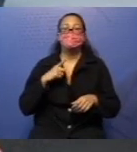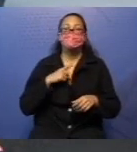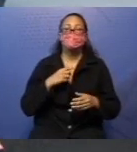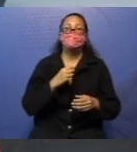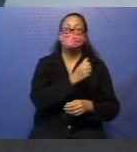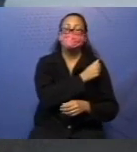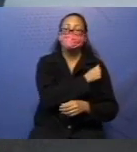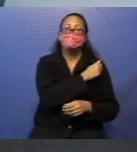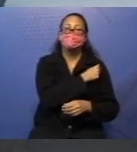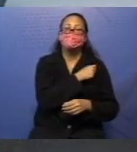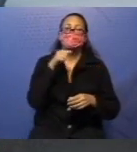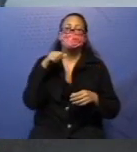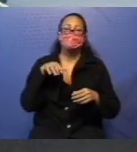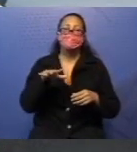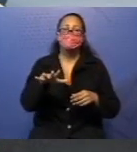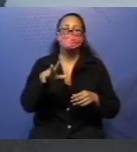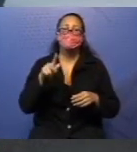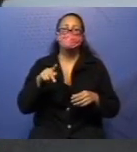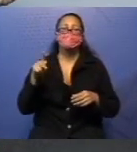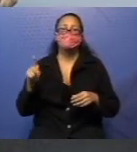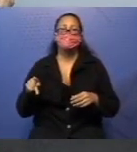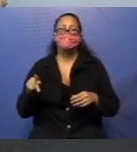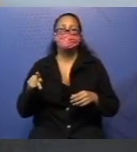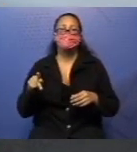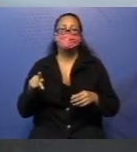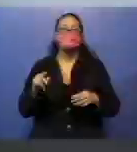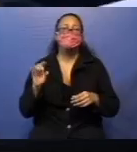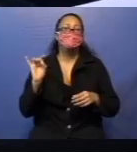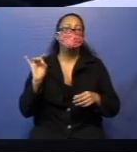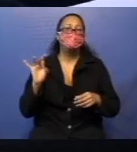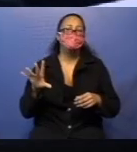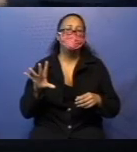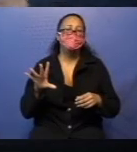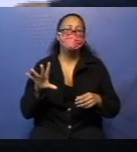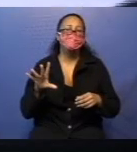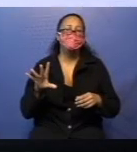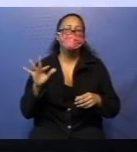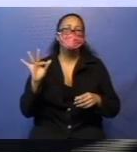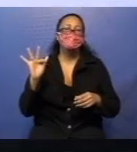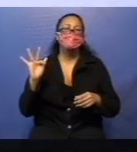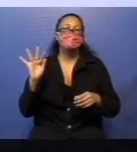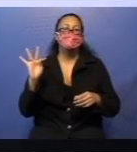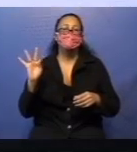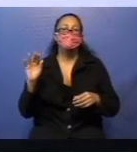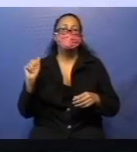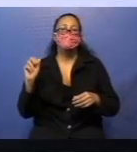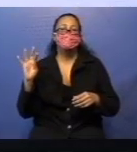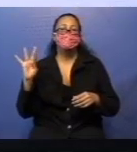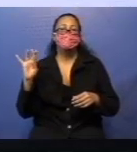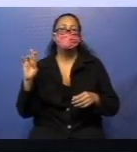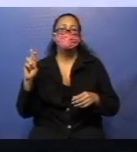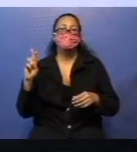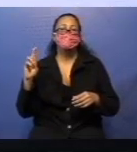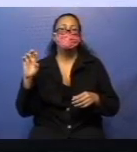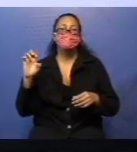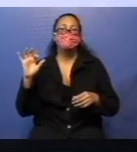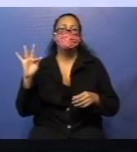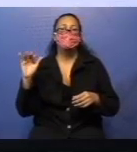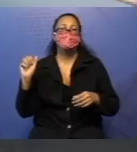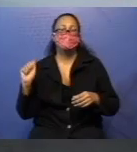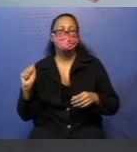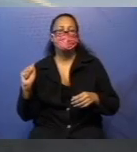cadê as atividades? Mas quais atividades? Olha lá, gente. Só acompanhar. Então, na verdade, gente, por essa